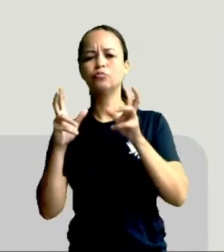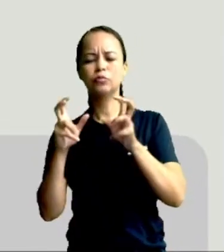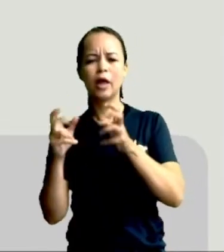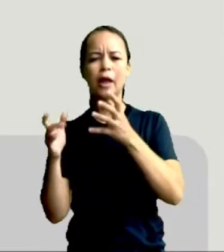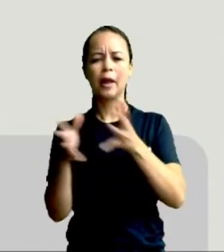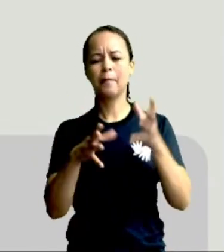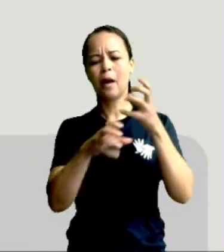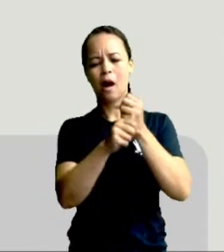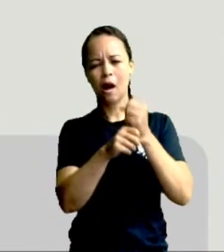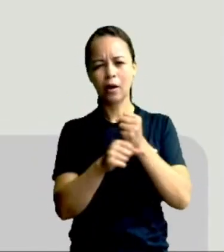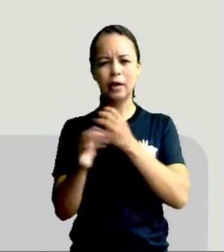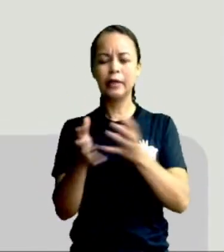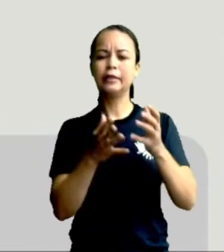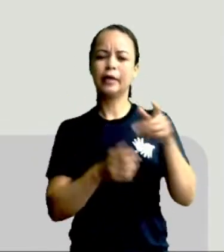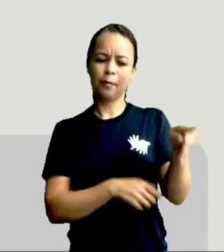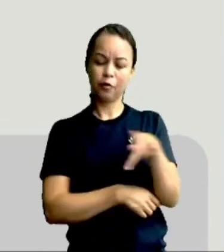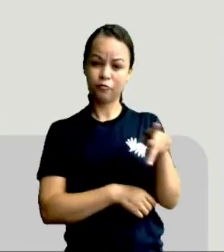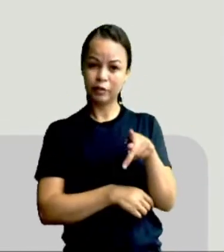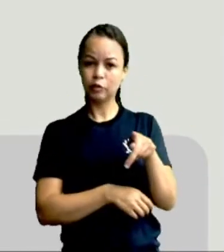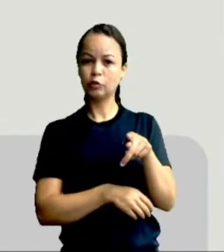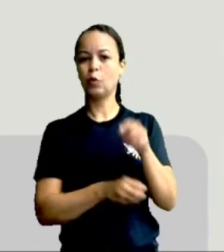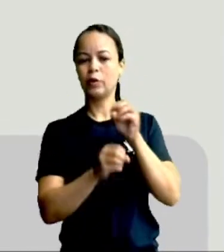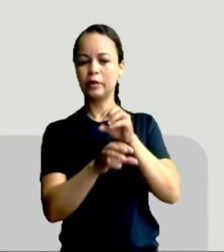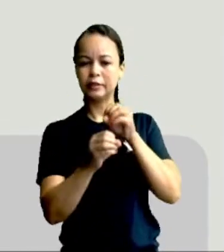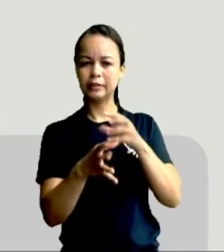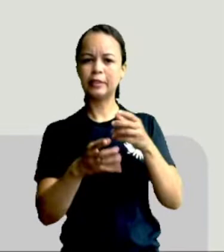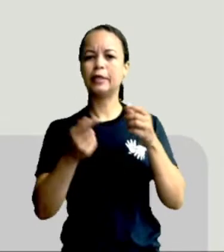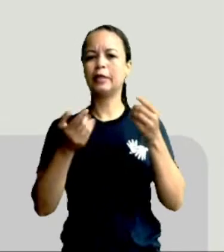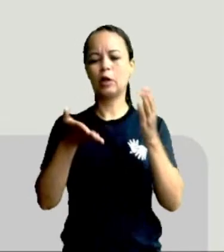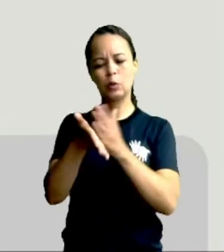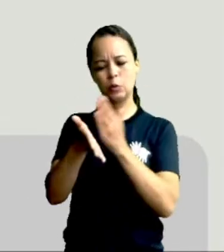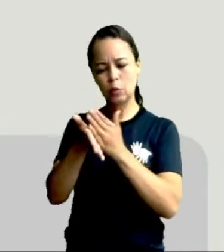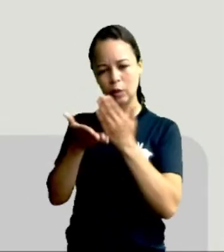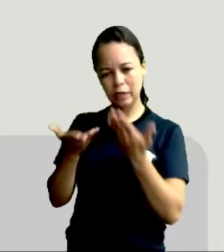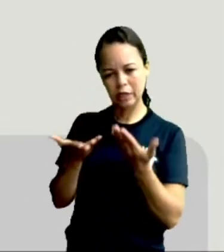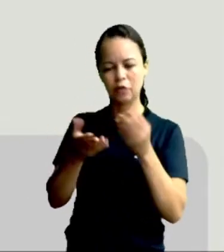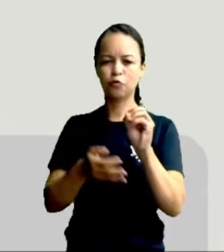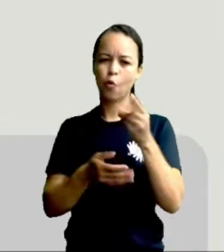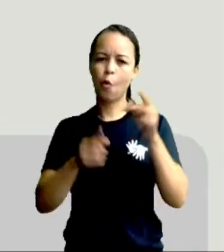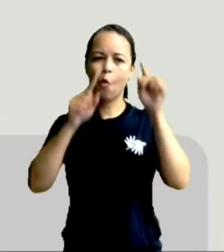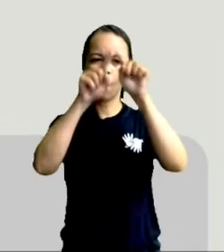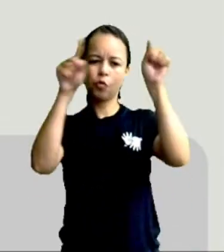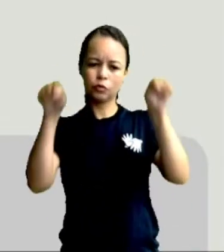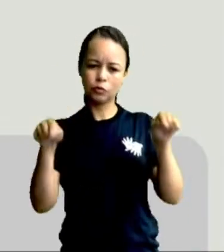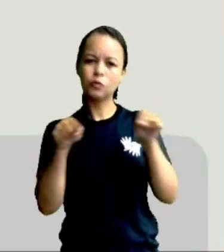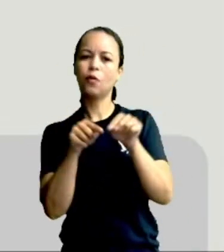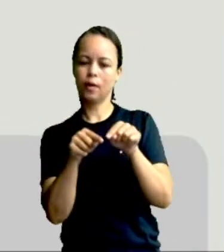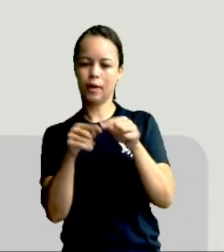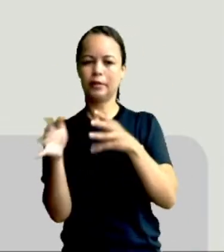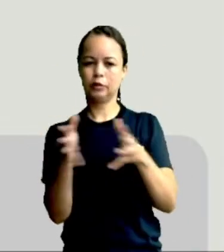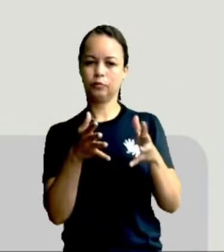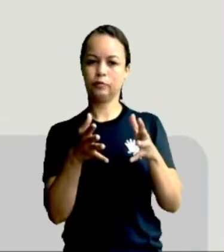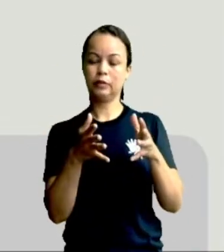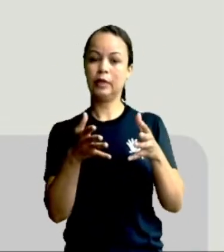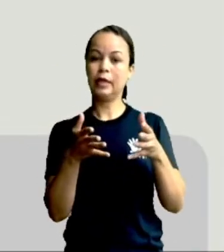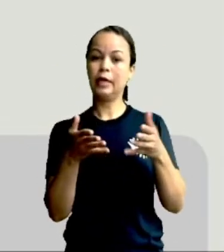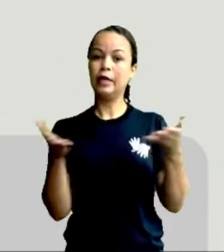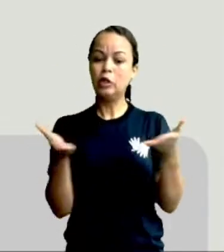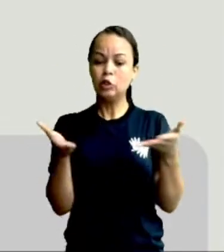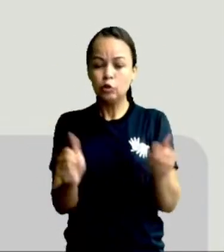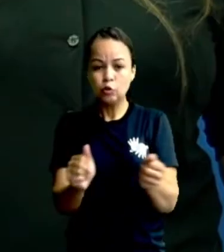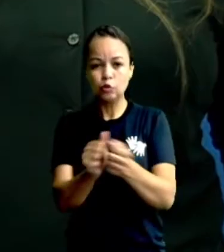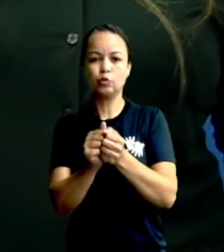passa, ou no quadro, ou no livro, para a gente resolver. E também aqui comigo, vocês vão resolver